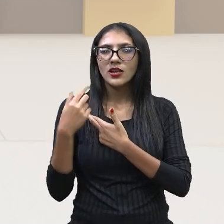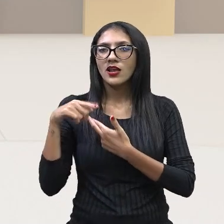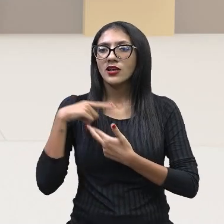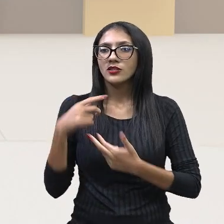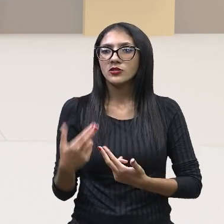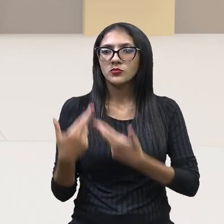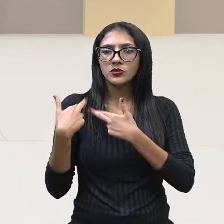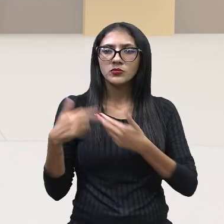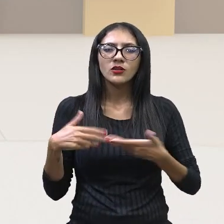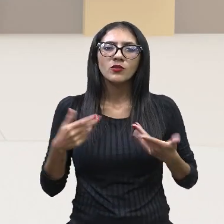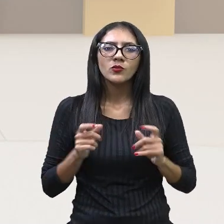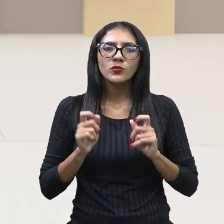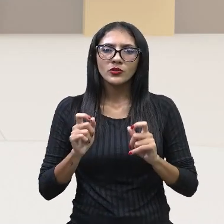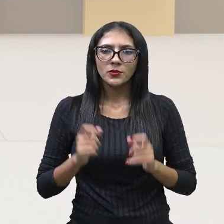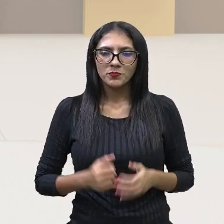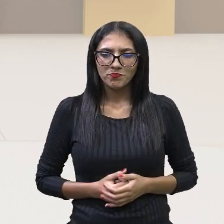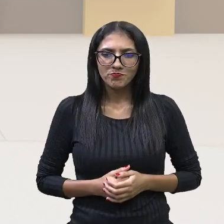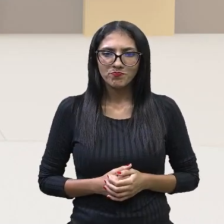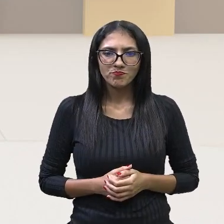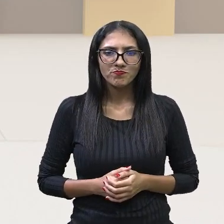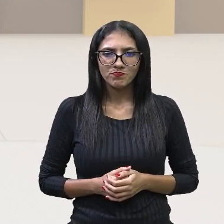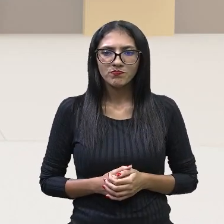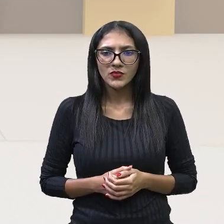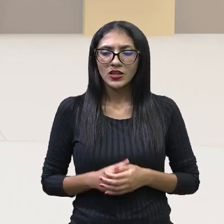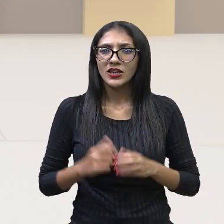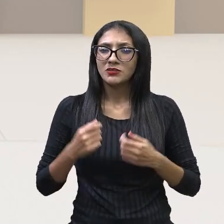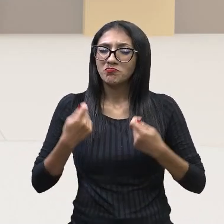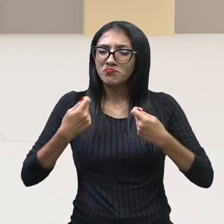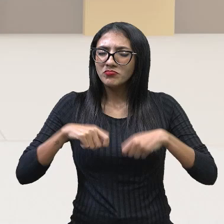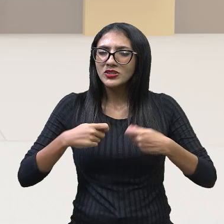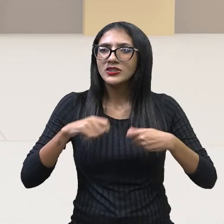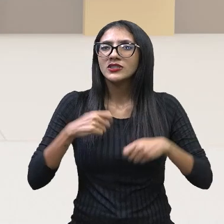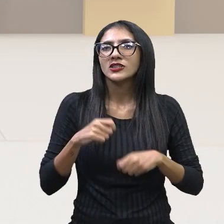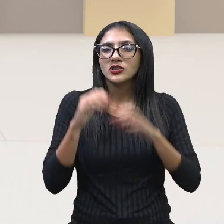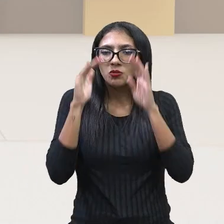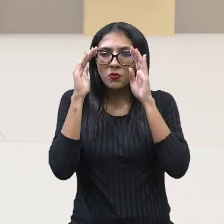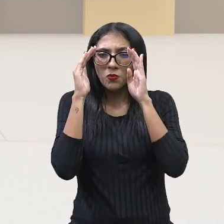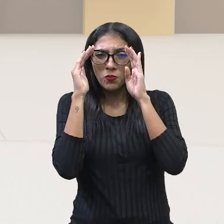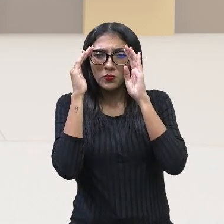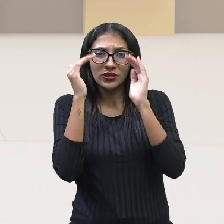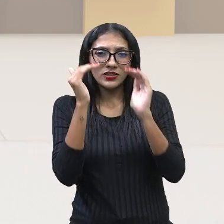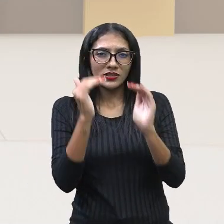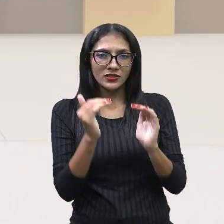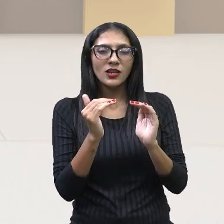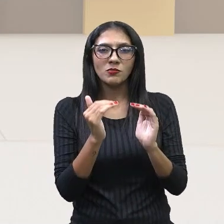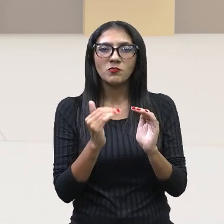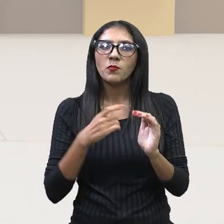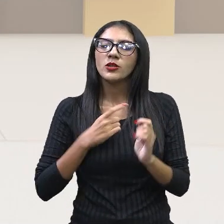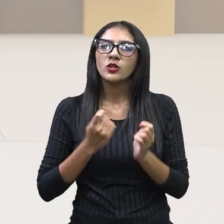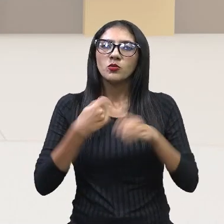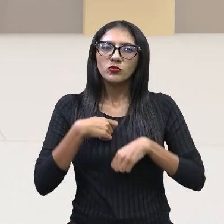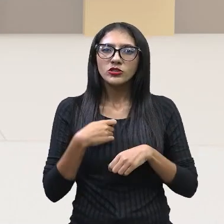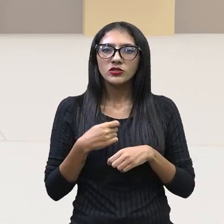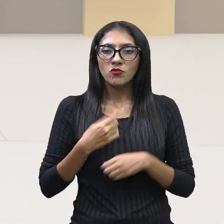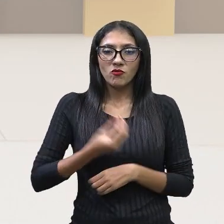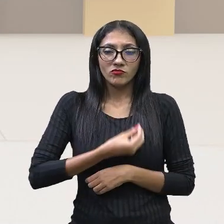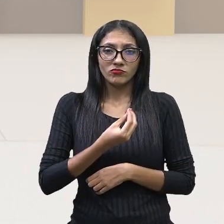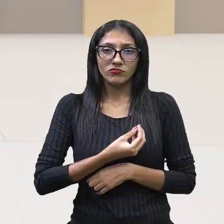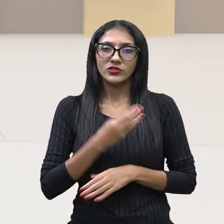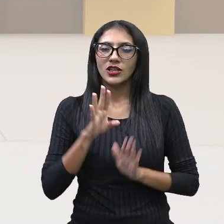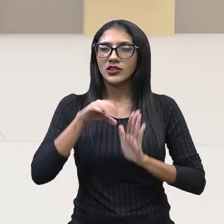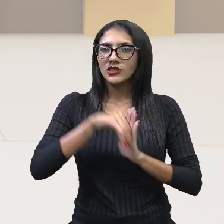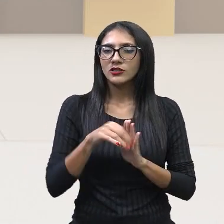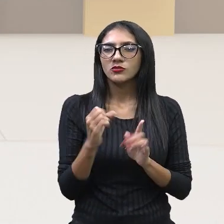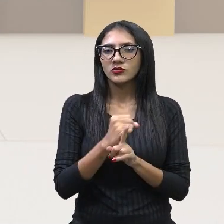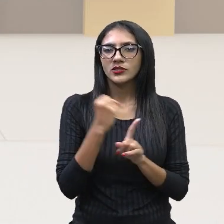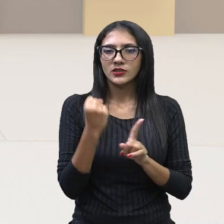deveres são o quê? São obrigações que devemos cumprir para vivermos em sociedade. Vocês